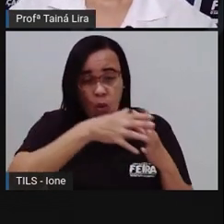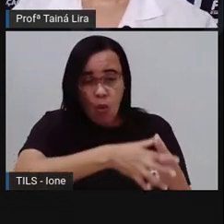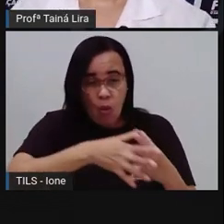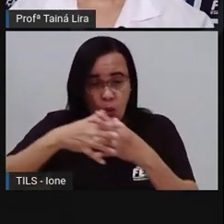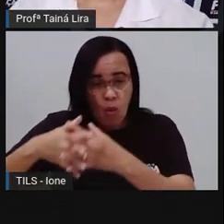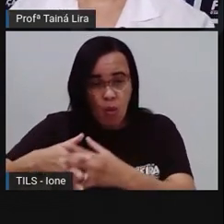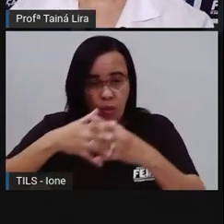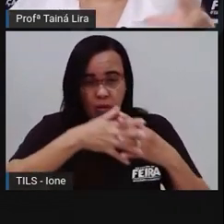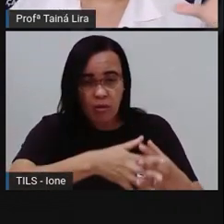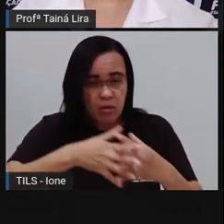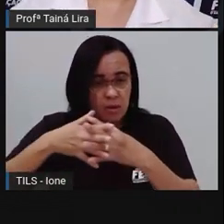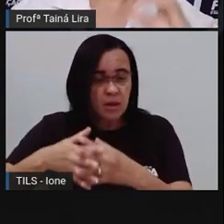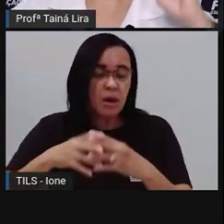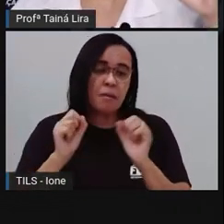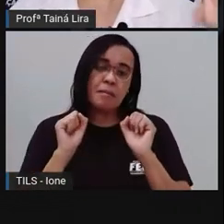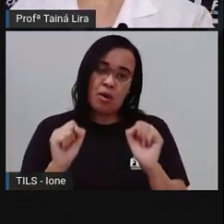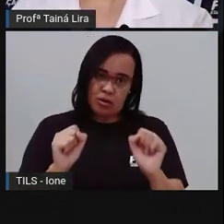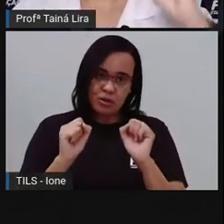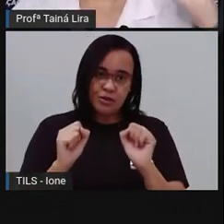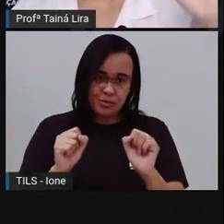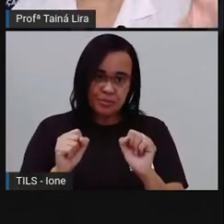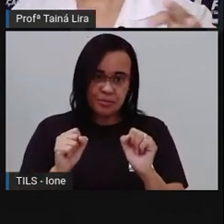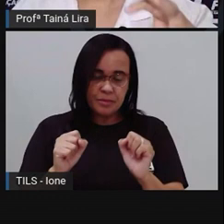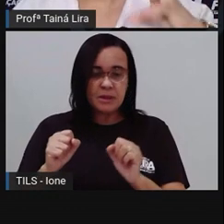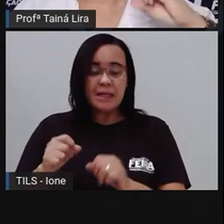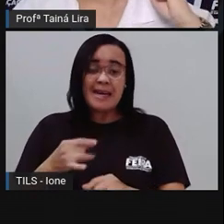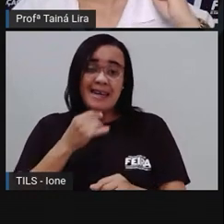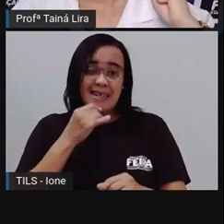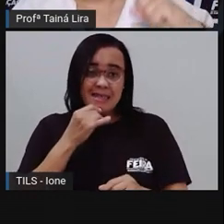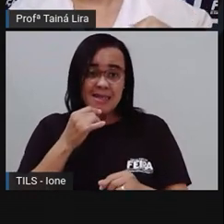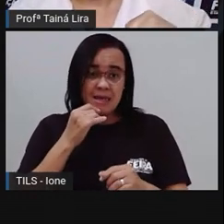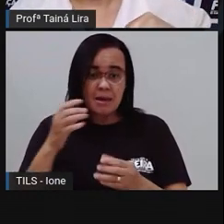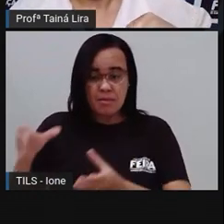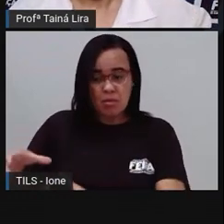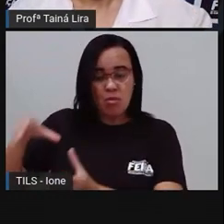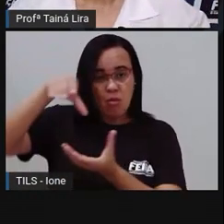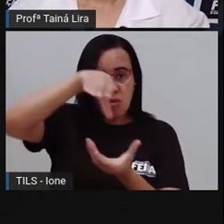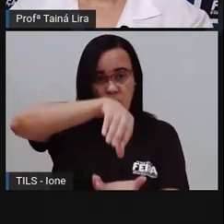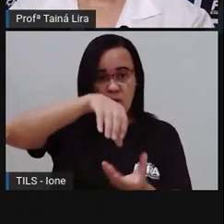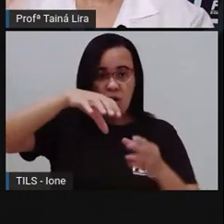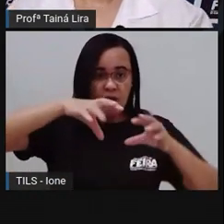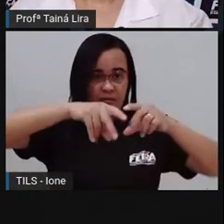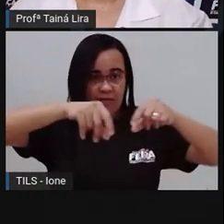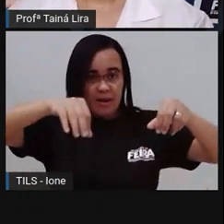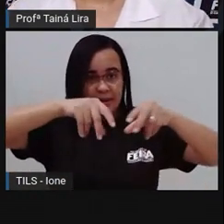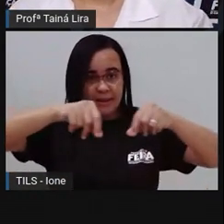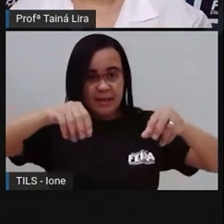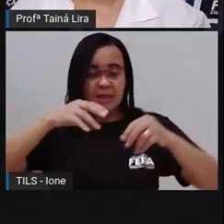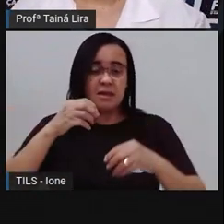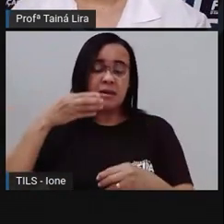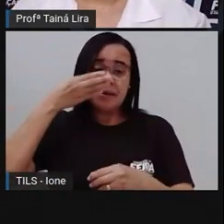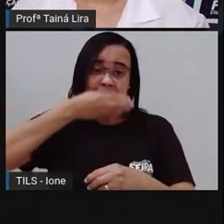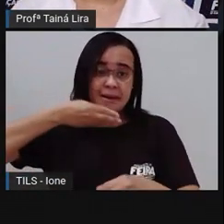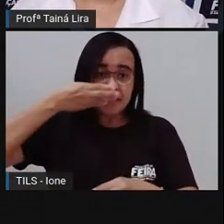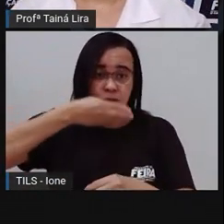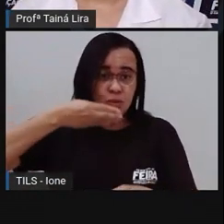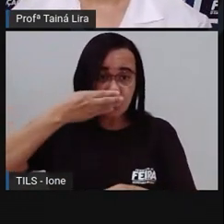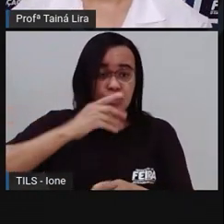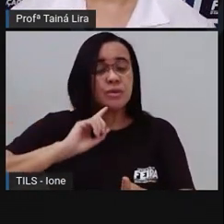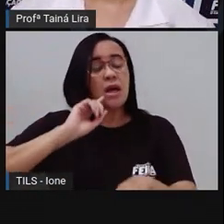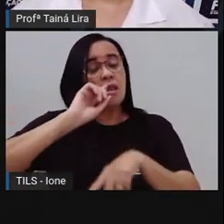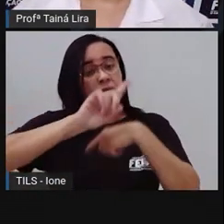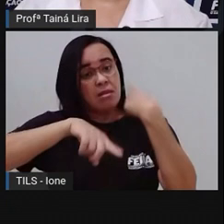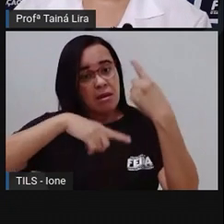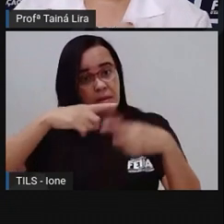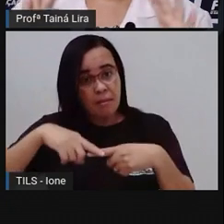secos, ou seja, farinha, açúcar, certo? E depois coloque os demais ingredientes. Se